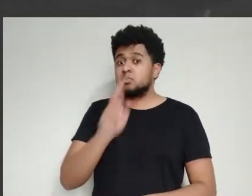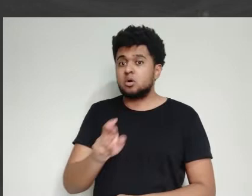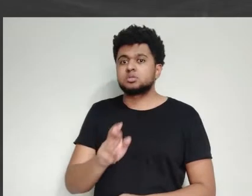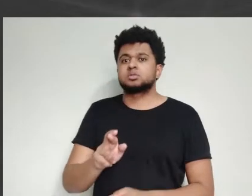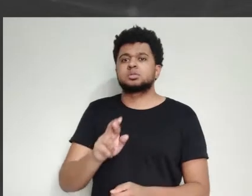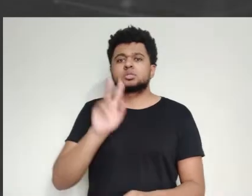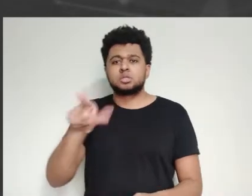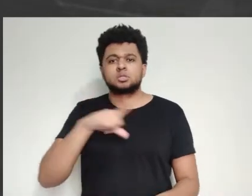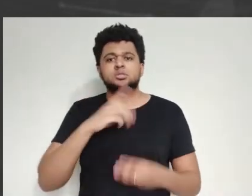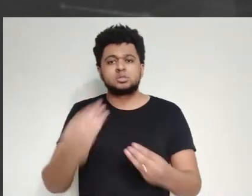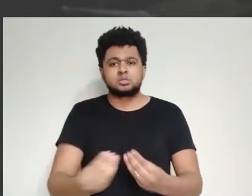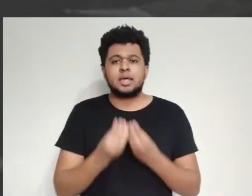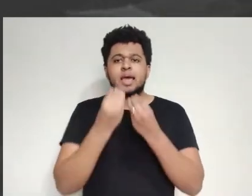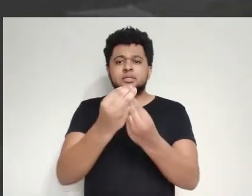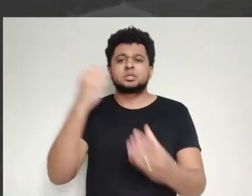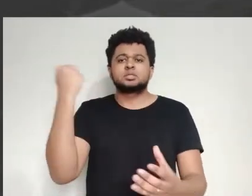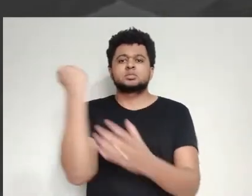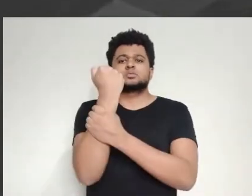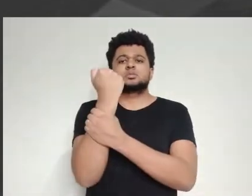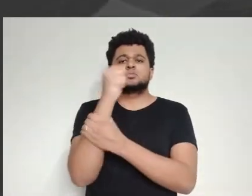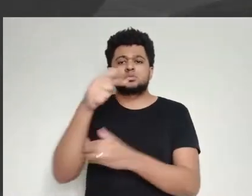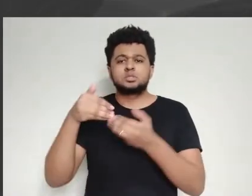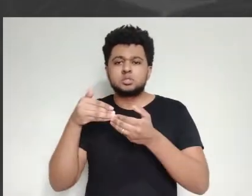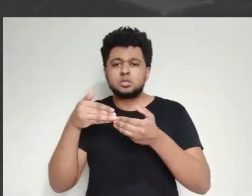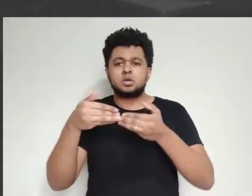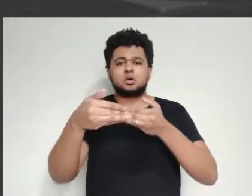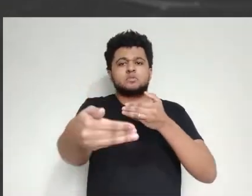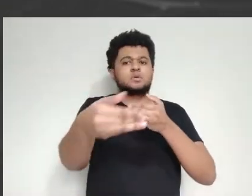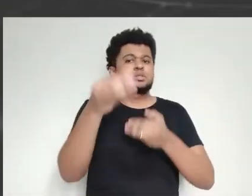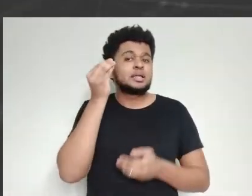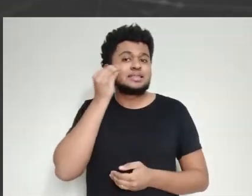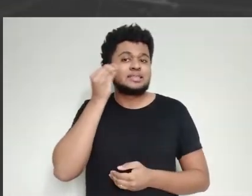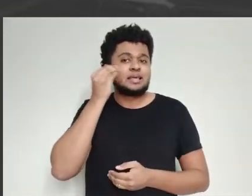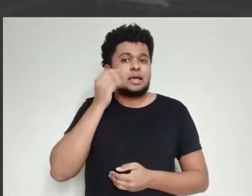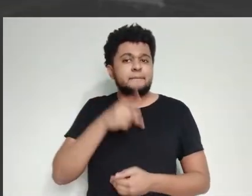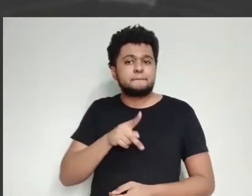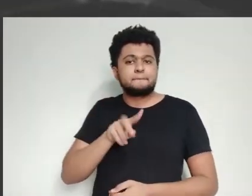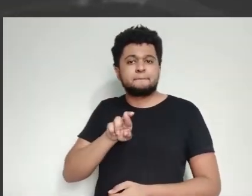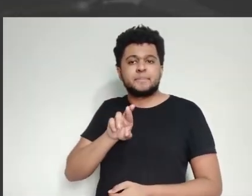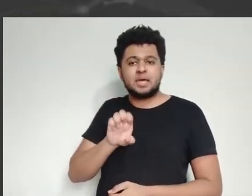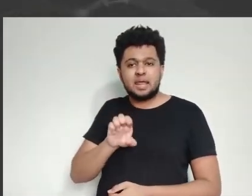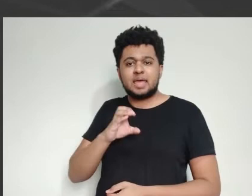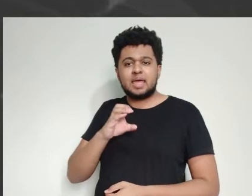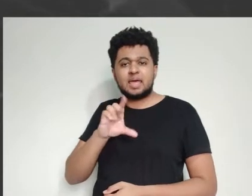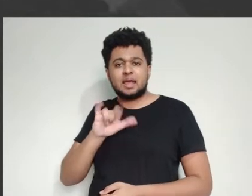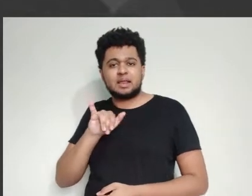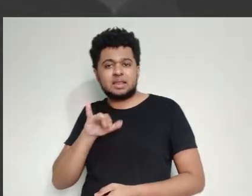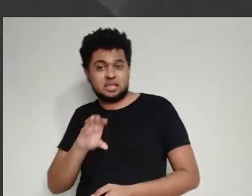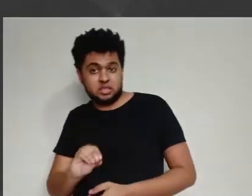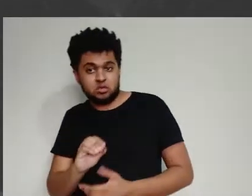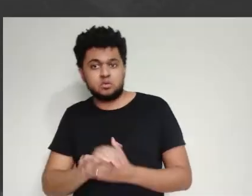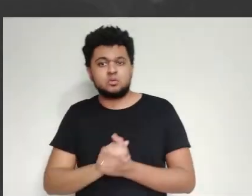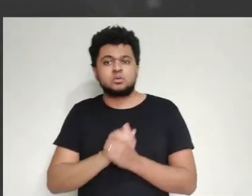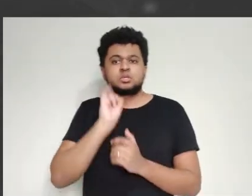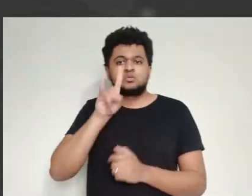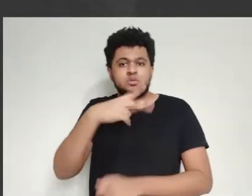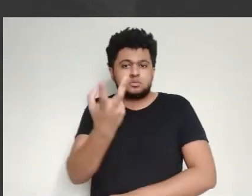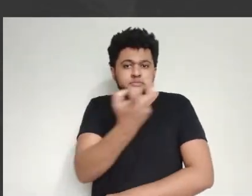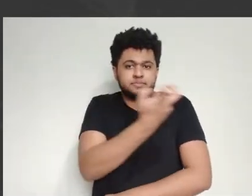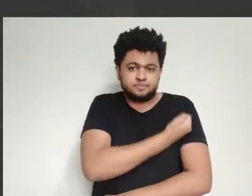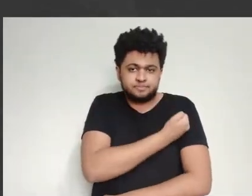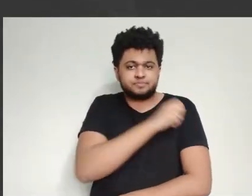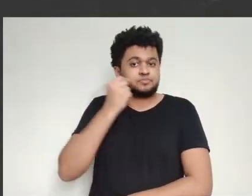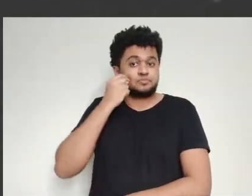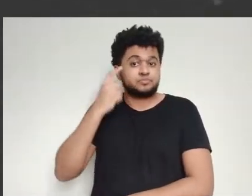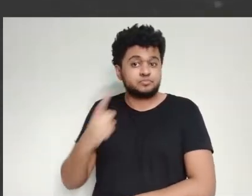nesse momento também, tem que reiniciar lá. vacina volta para a estaca zero. Você tem que rever a sua formulação vacinal.